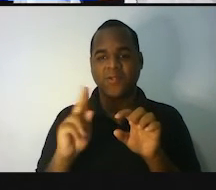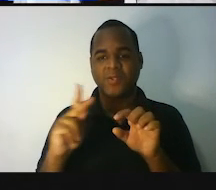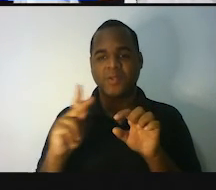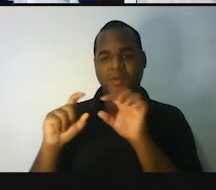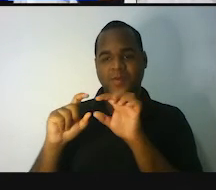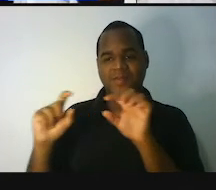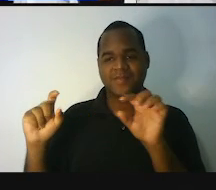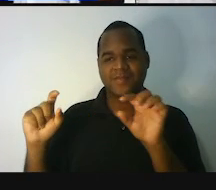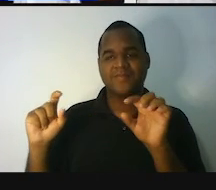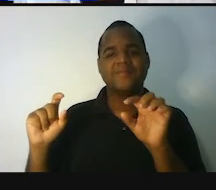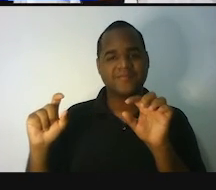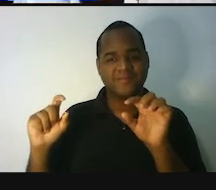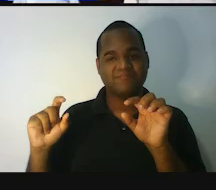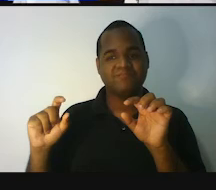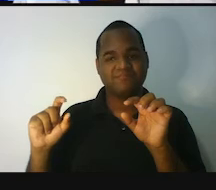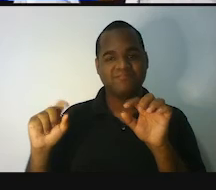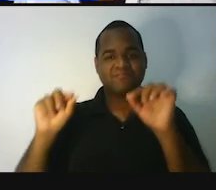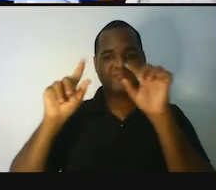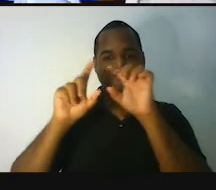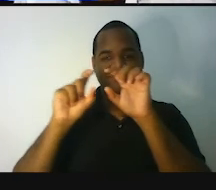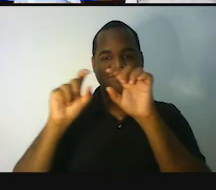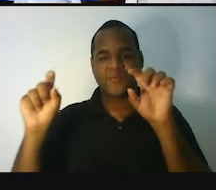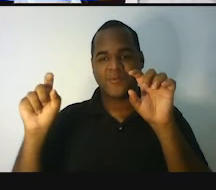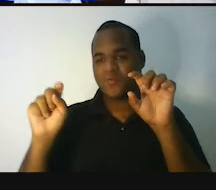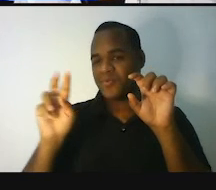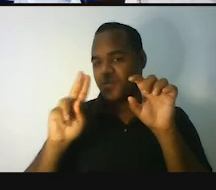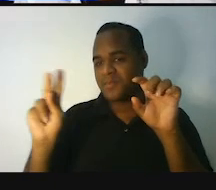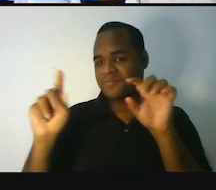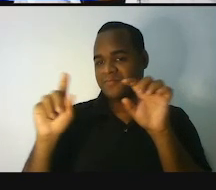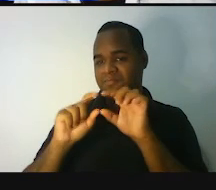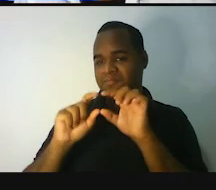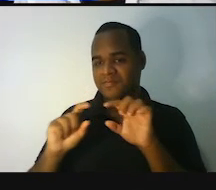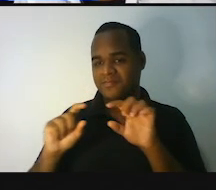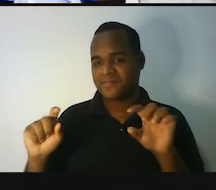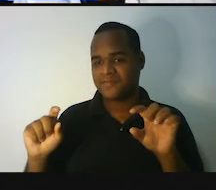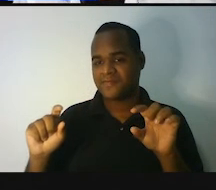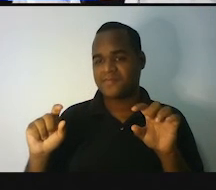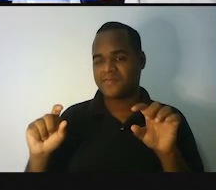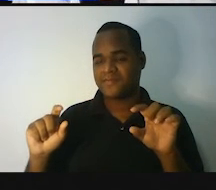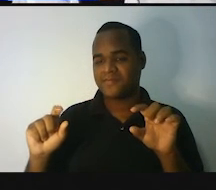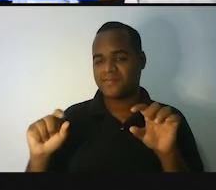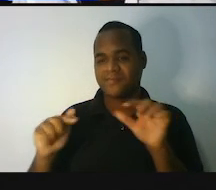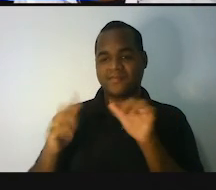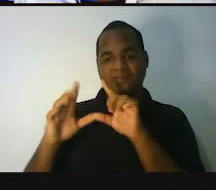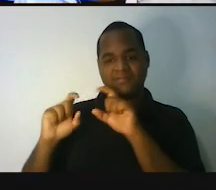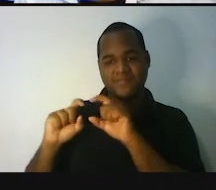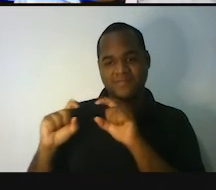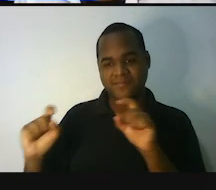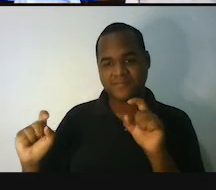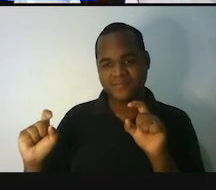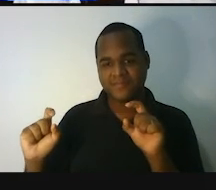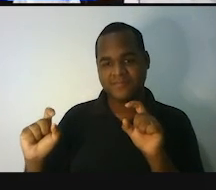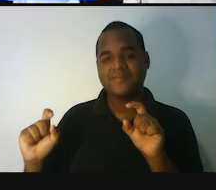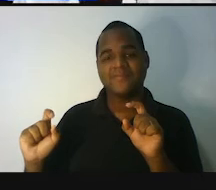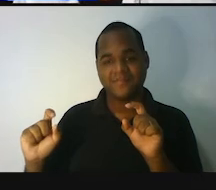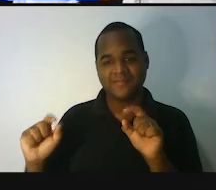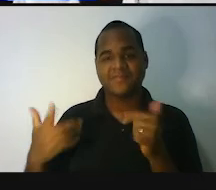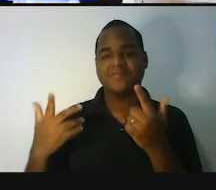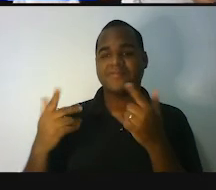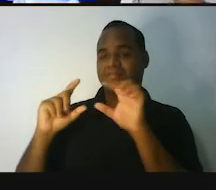decâmetro cúbico, hectômetro cúbico, quilômetro cúbico, decímetro cúbico,